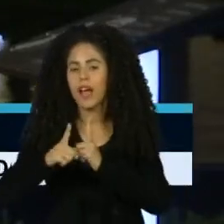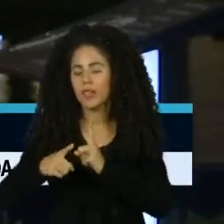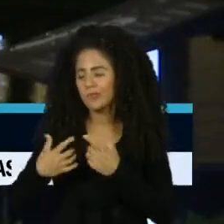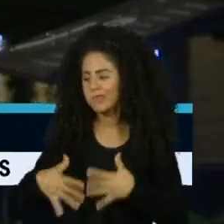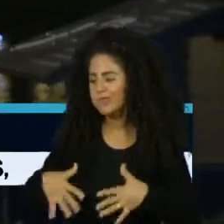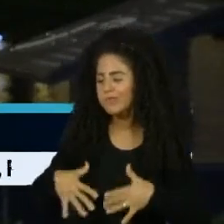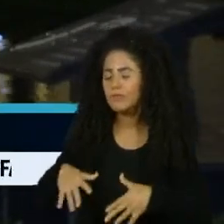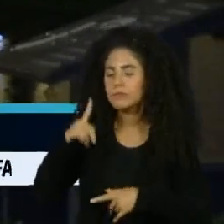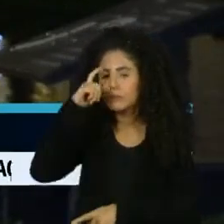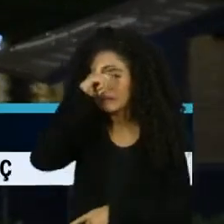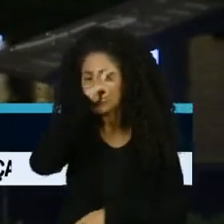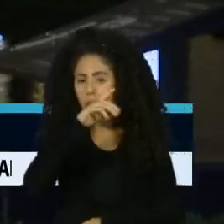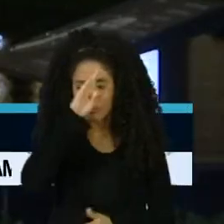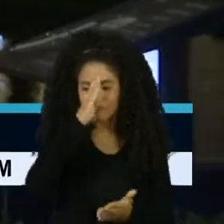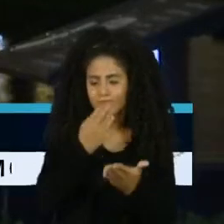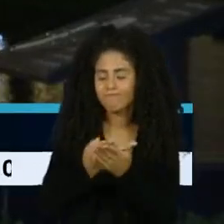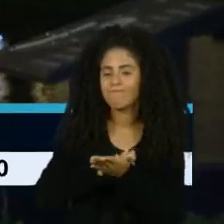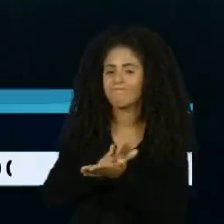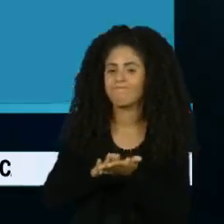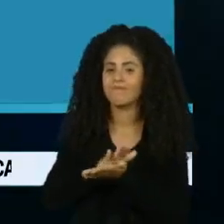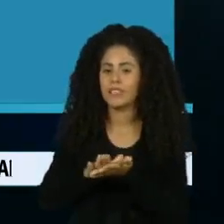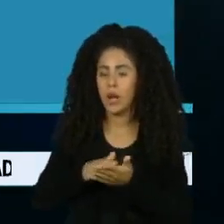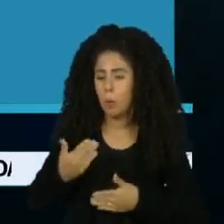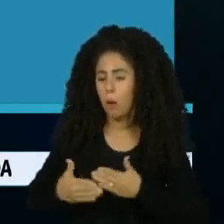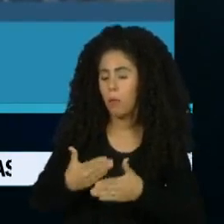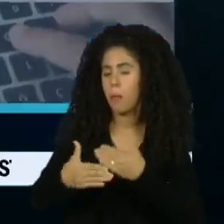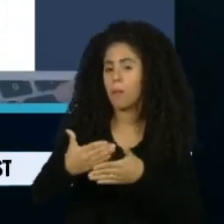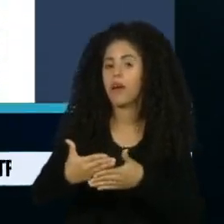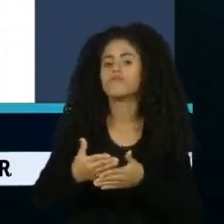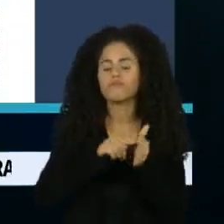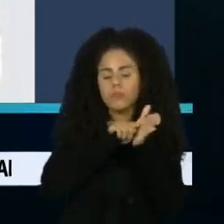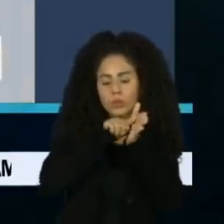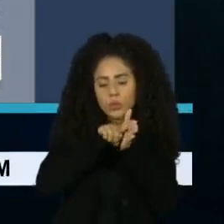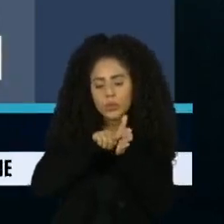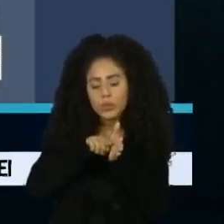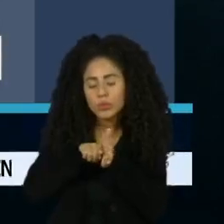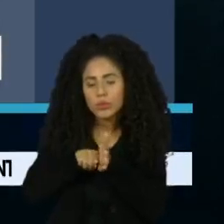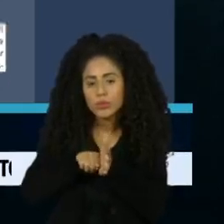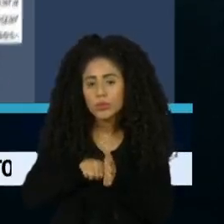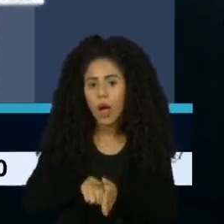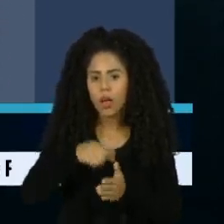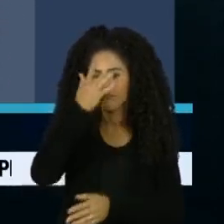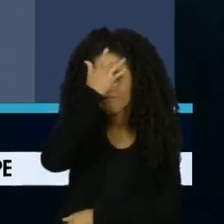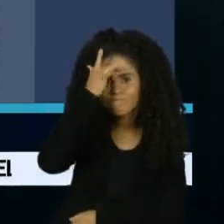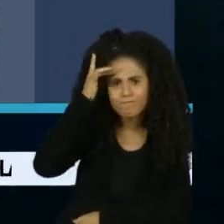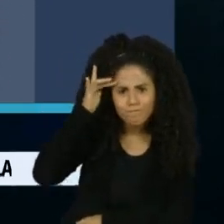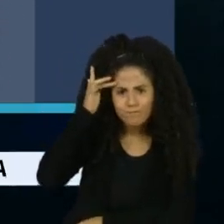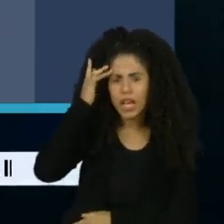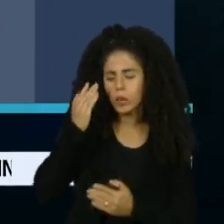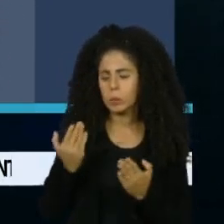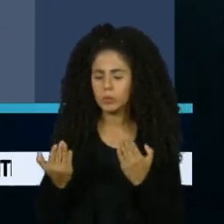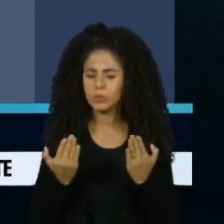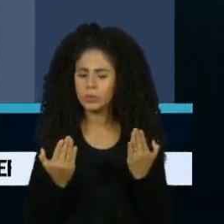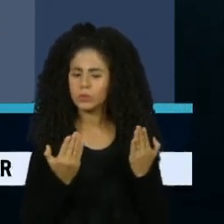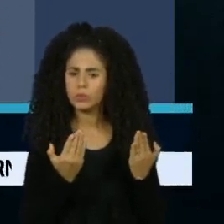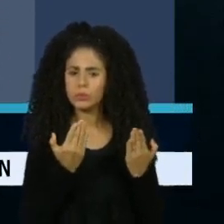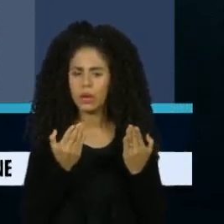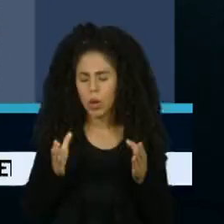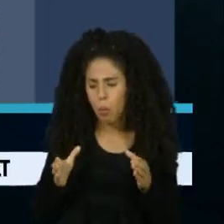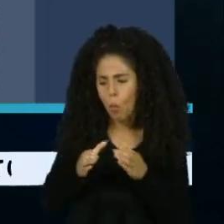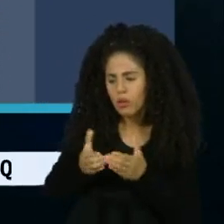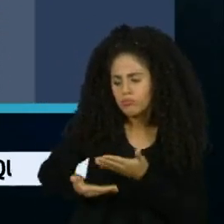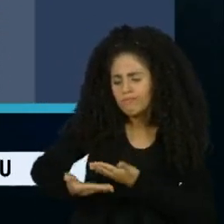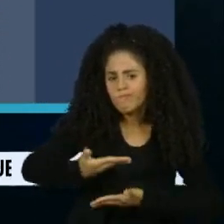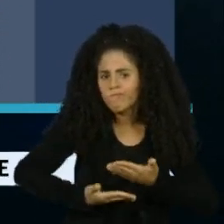sofre. Isso afeta o desenvolvimento. Segundo o estudo, pessoas desconfiadas estão menos dispostas a se juntar a